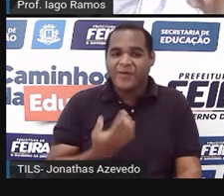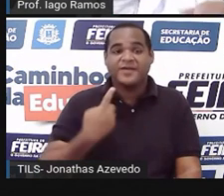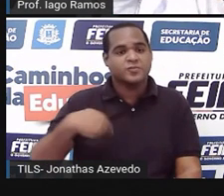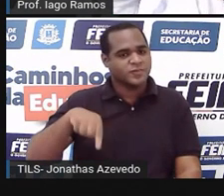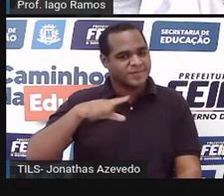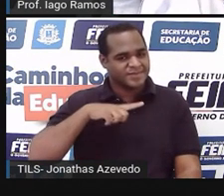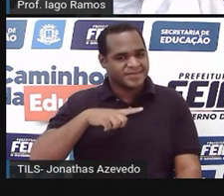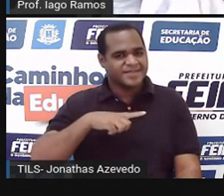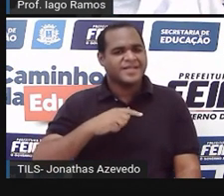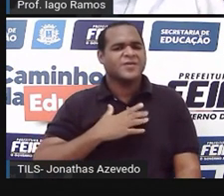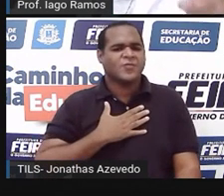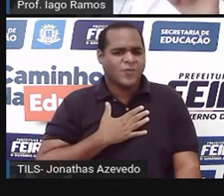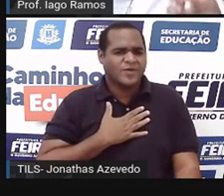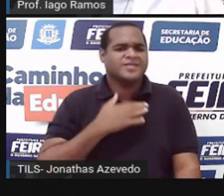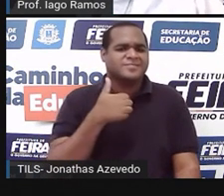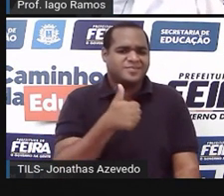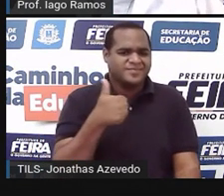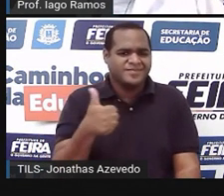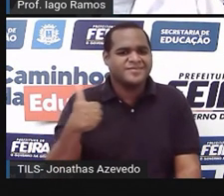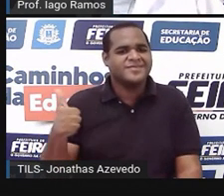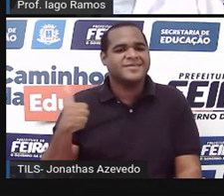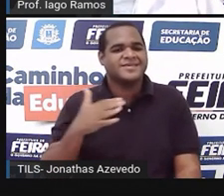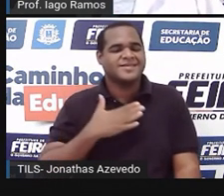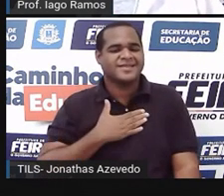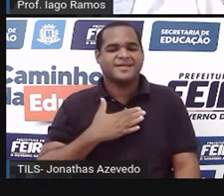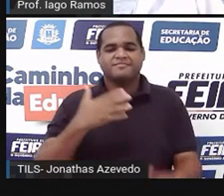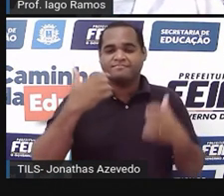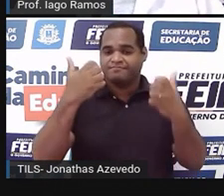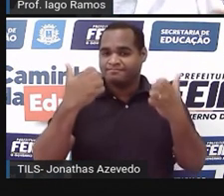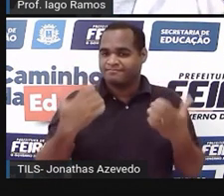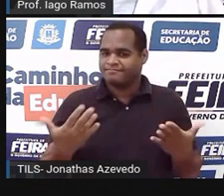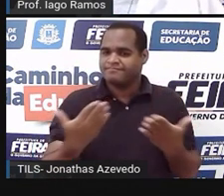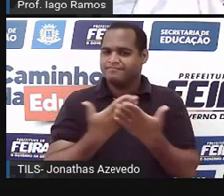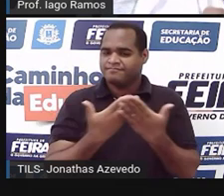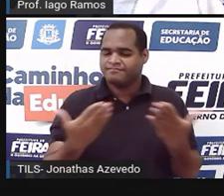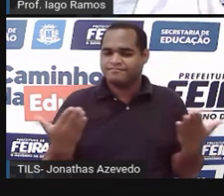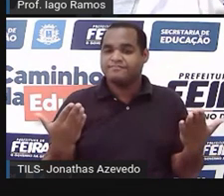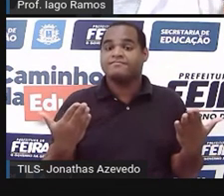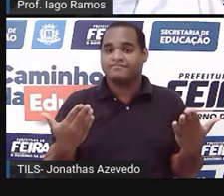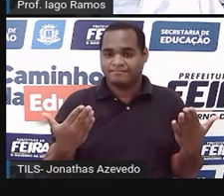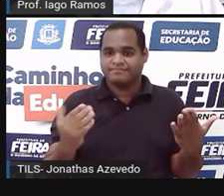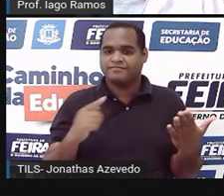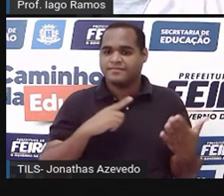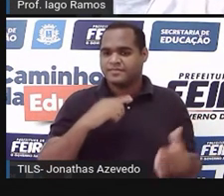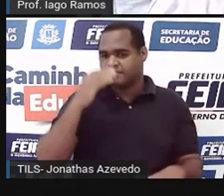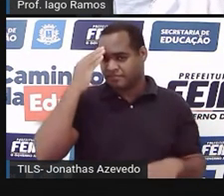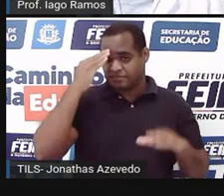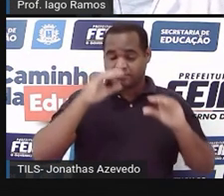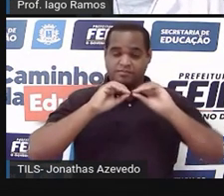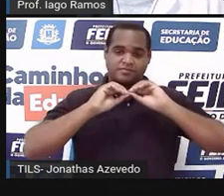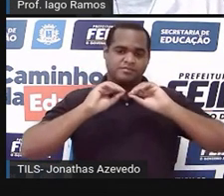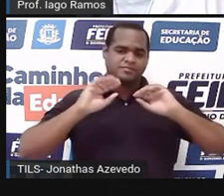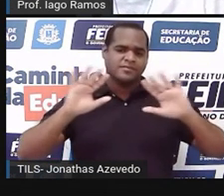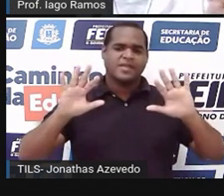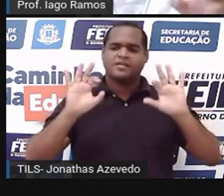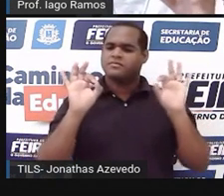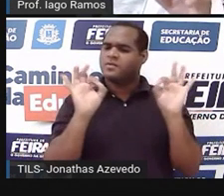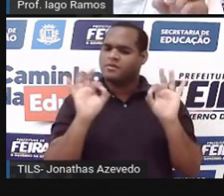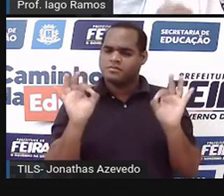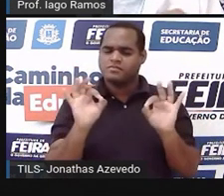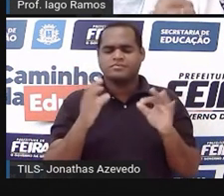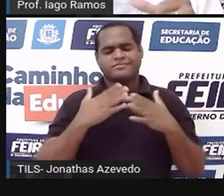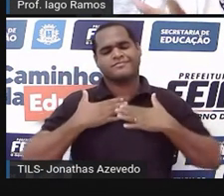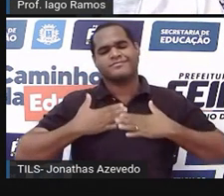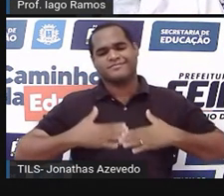curtimos bastante deixo só um recadinho caso você não tenha entendido alguma coisa nessa aula fica